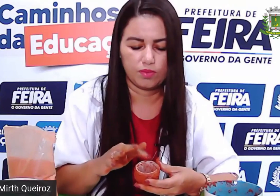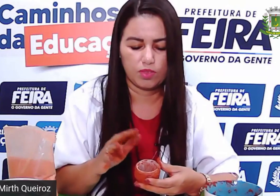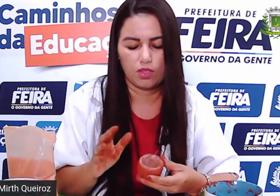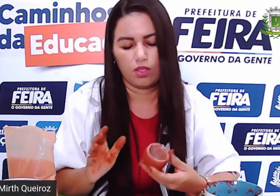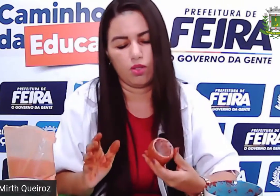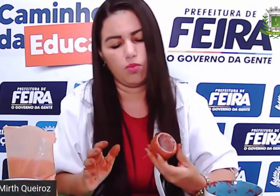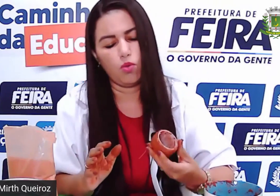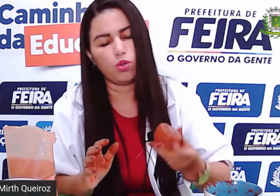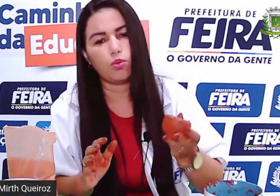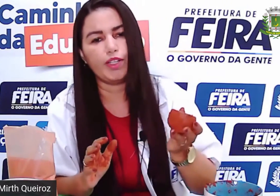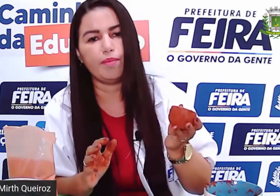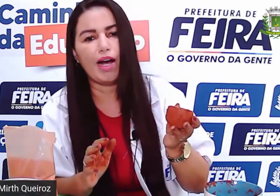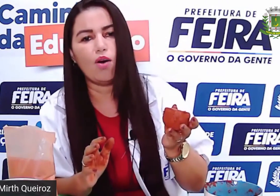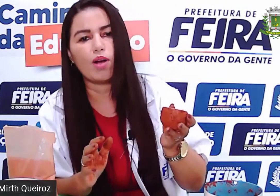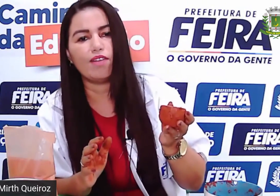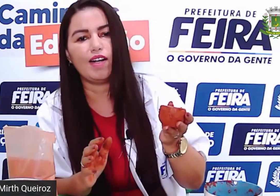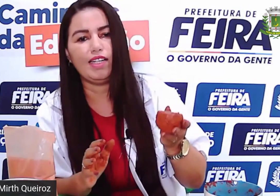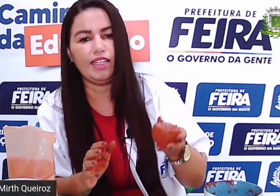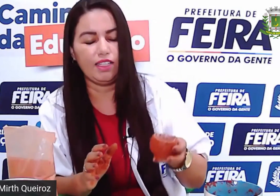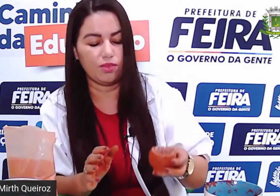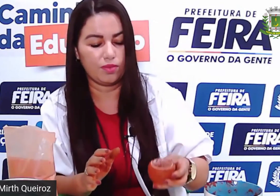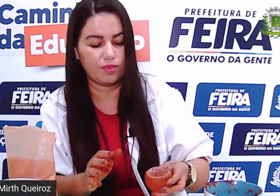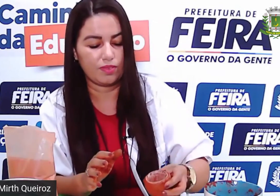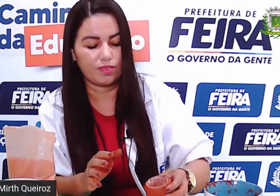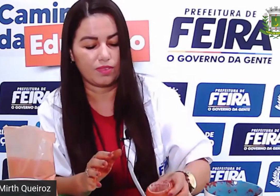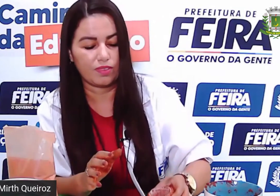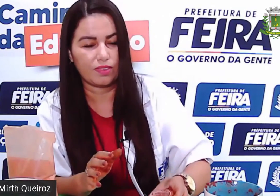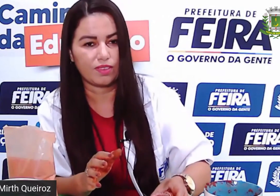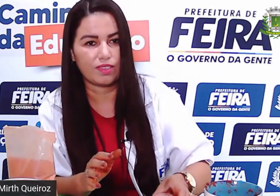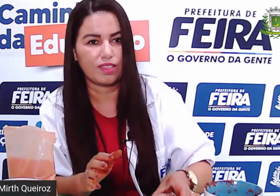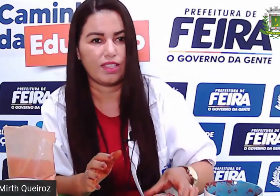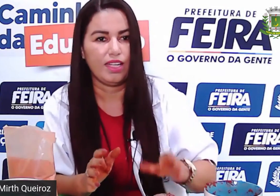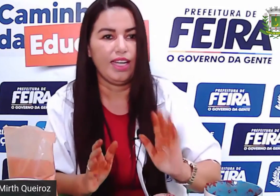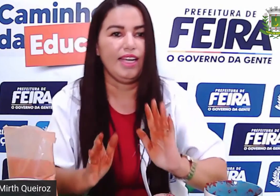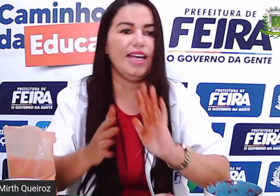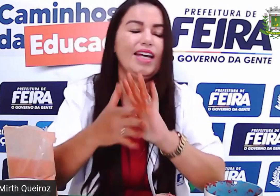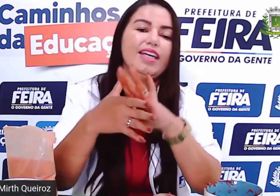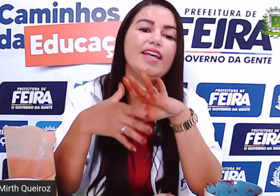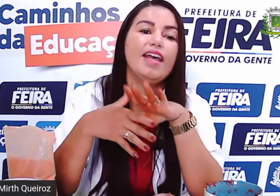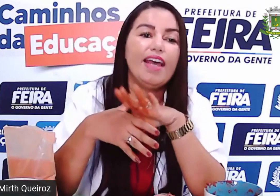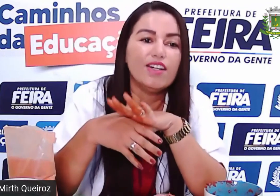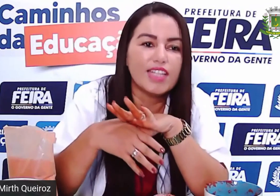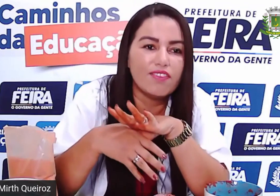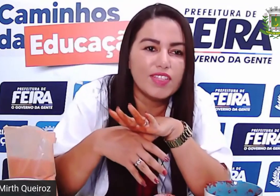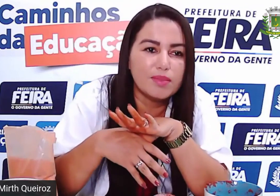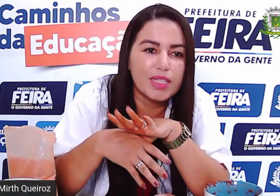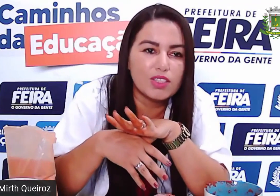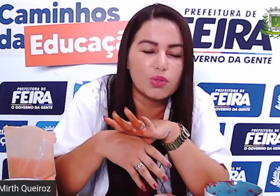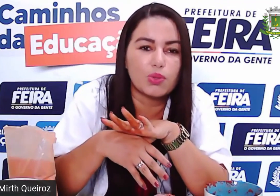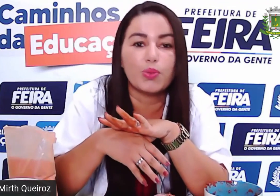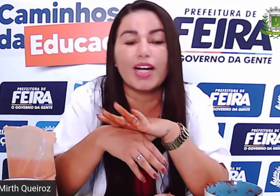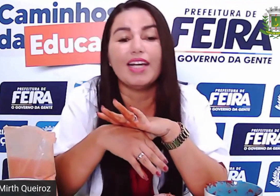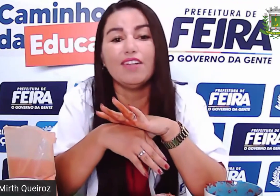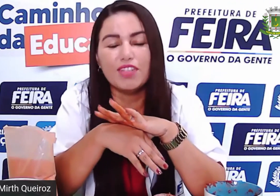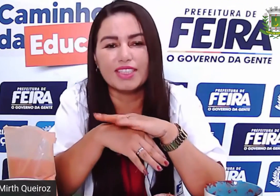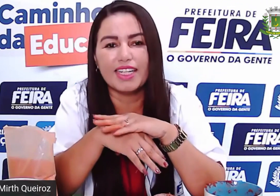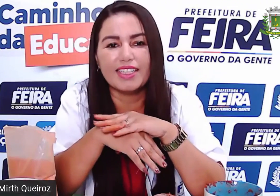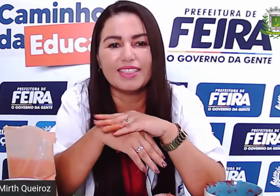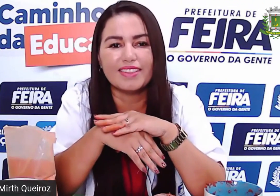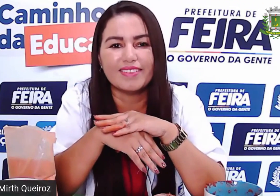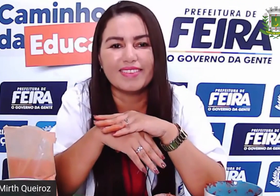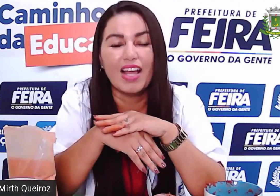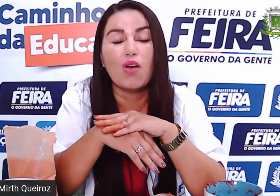Um outro animal Um cavalinho E aí Eu já fiz Minha escultura E